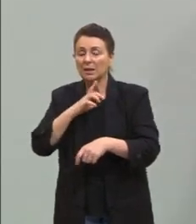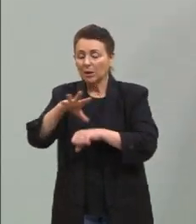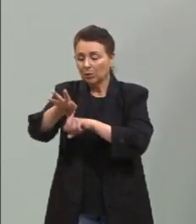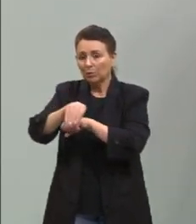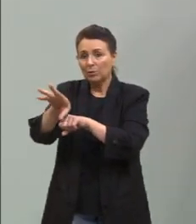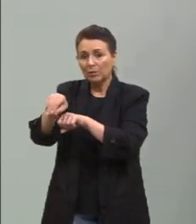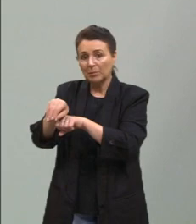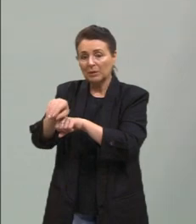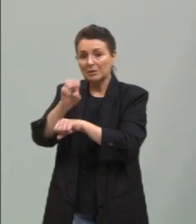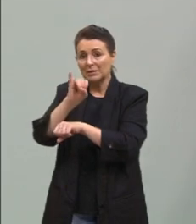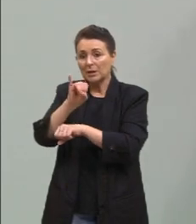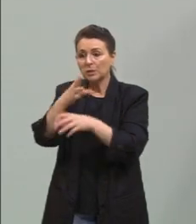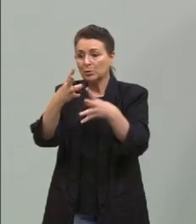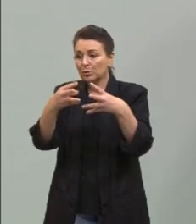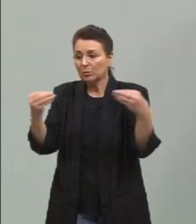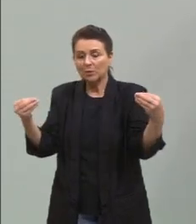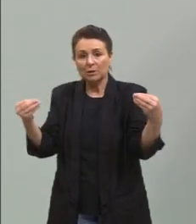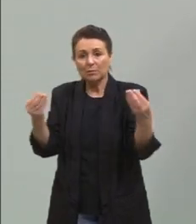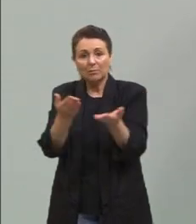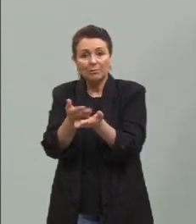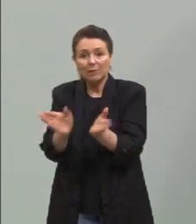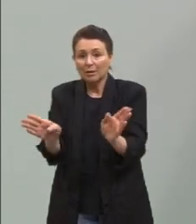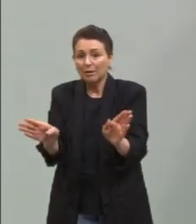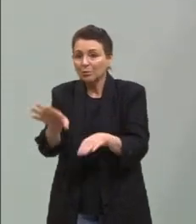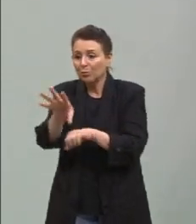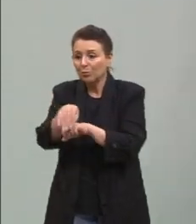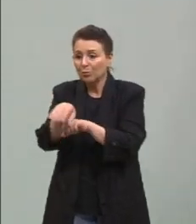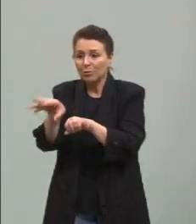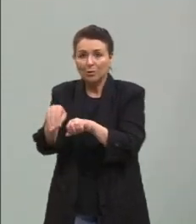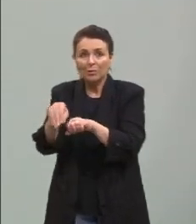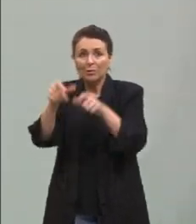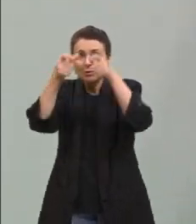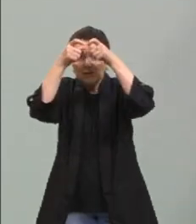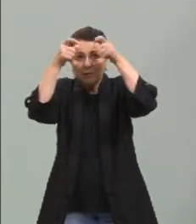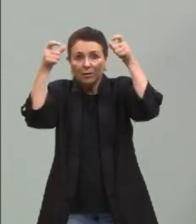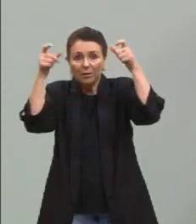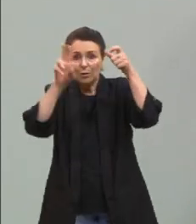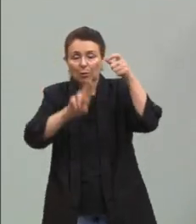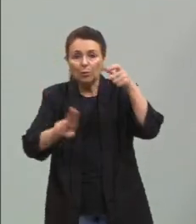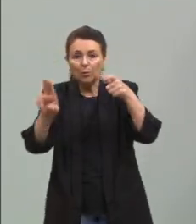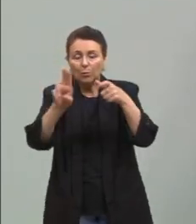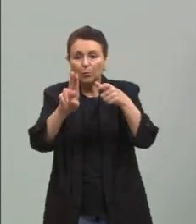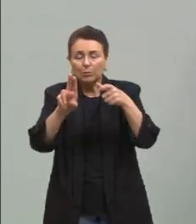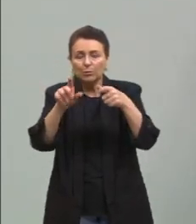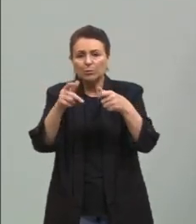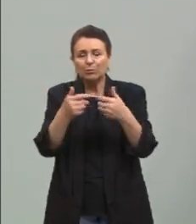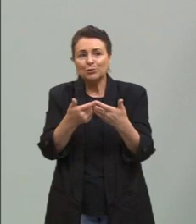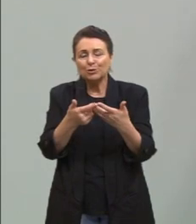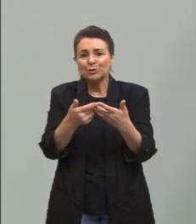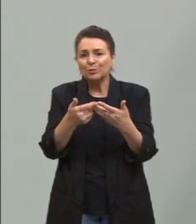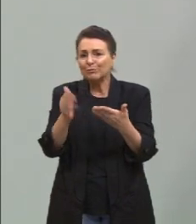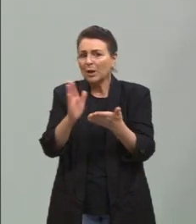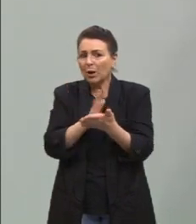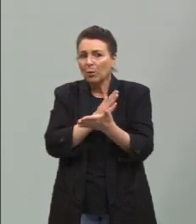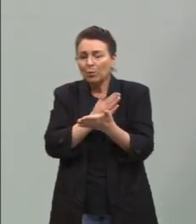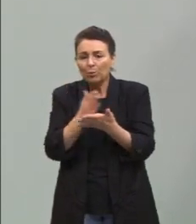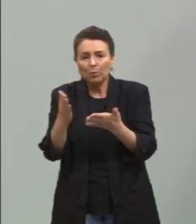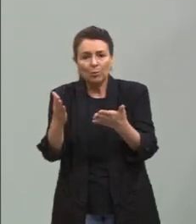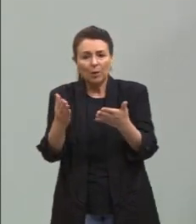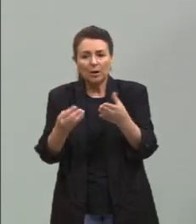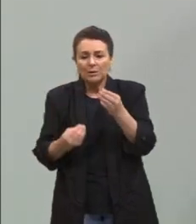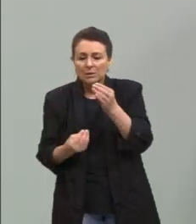desaparecer, vai ser perdido. São coisas assim, a utilização de certas